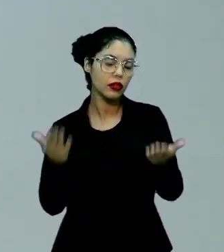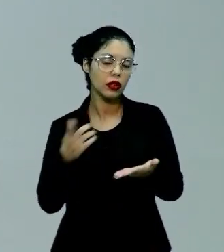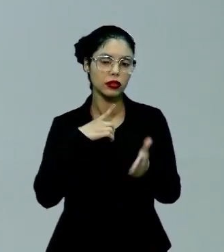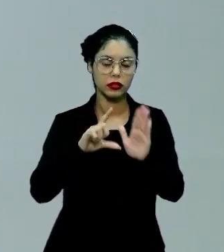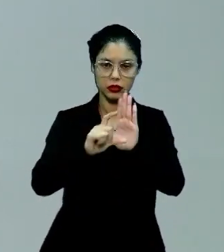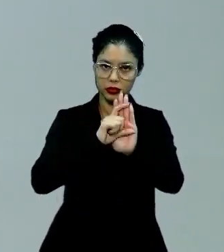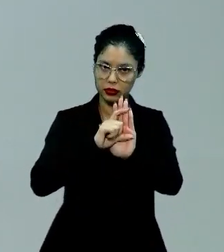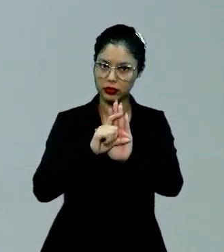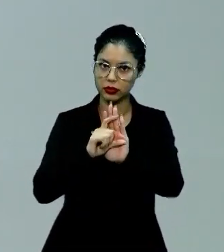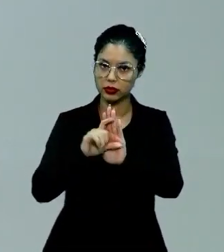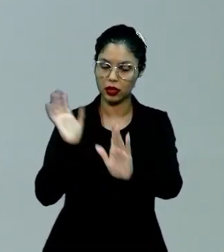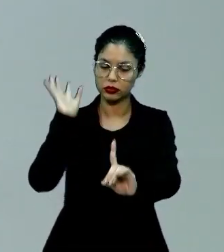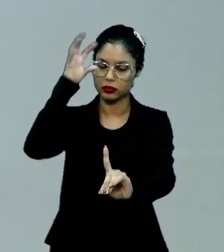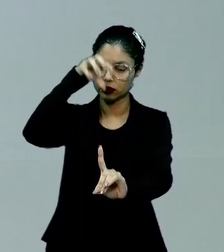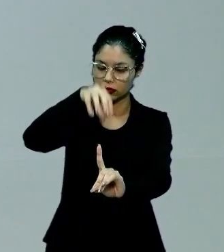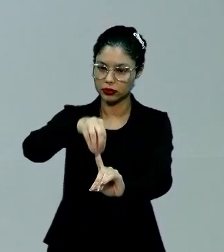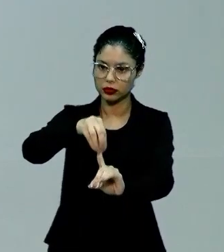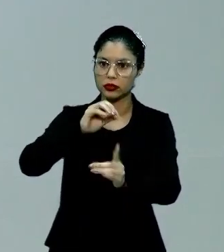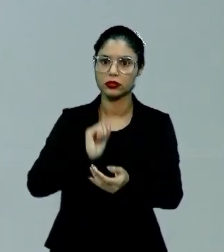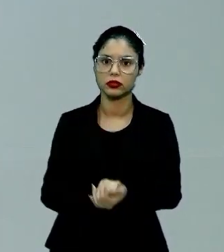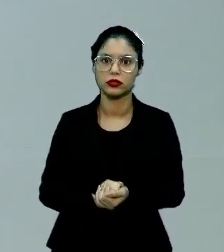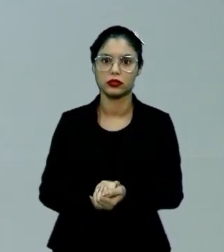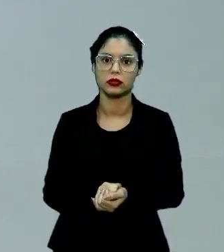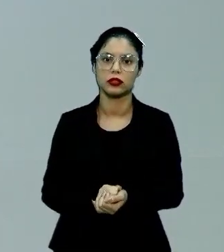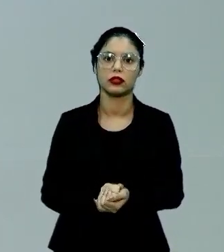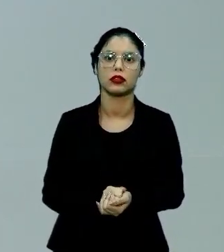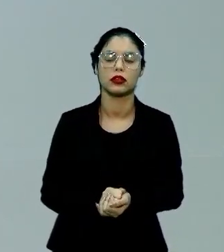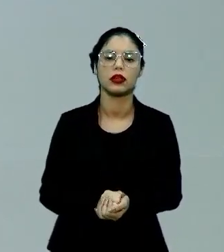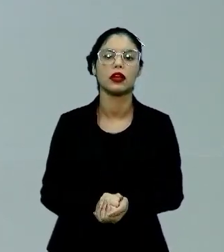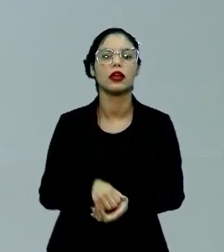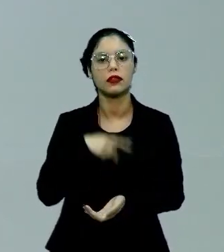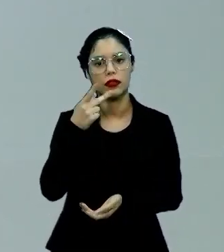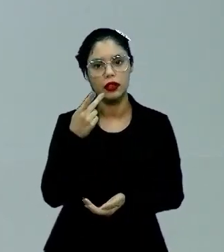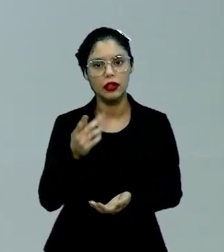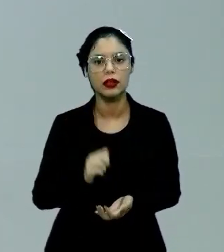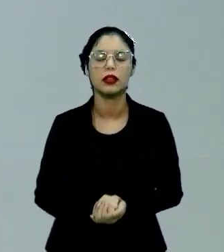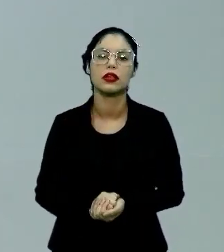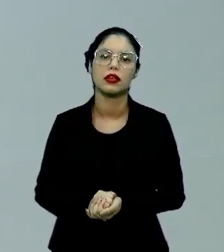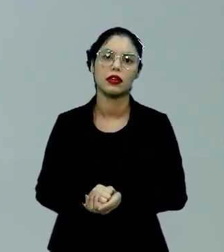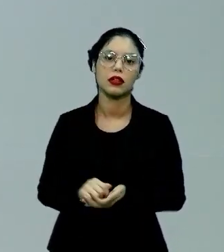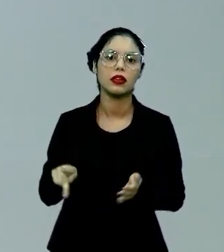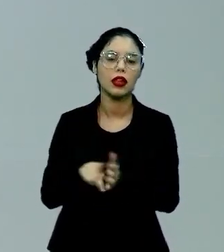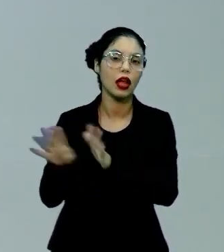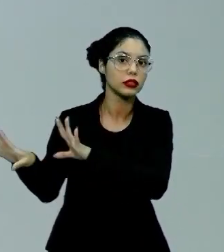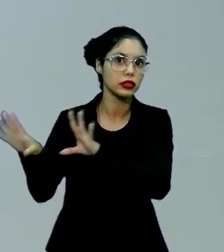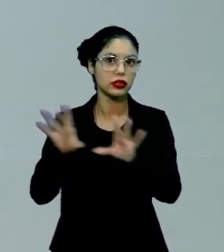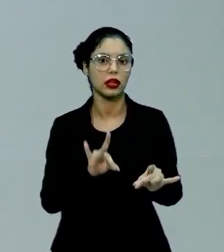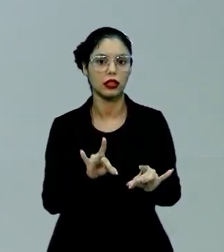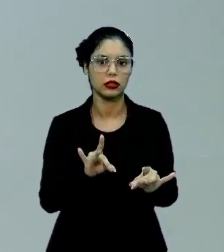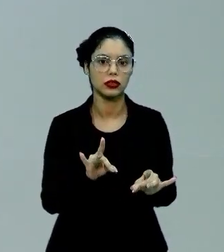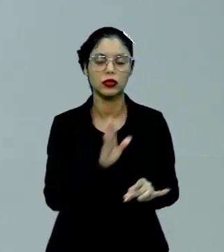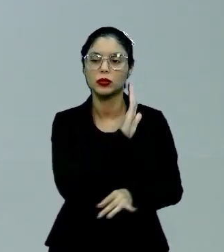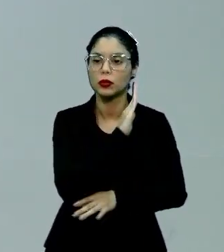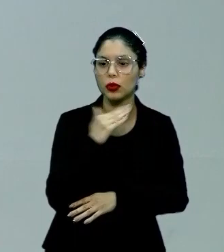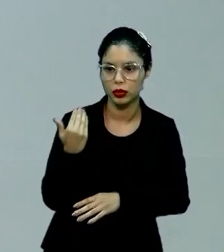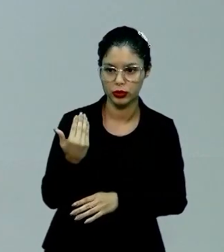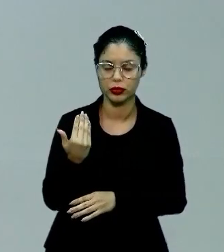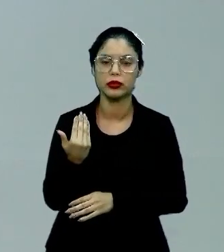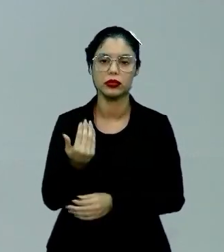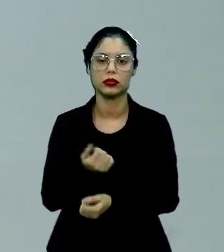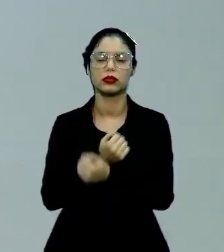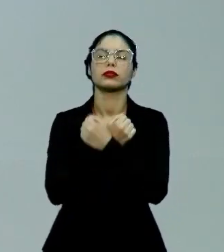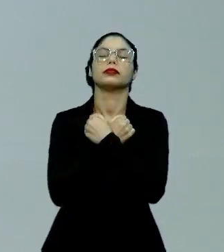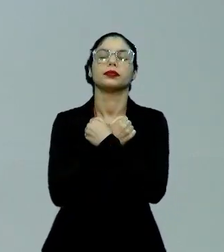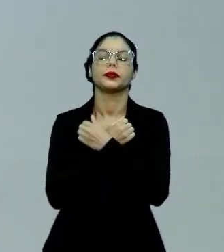tenho para o centro da narrativa um difunto, quer dizer, o Machado de Assis ele é tão genial, que traz um difunto, eu tenho